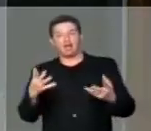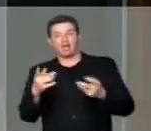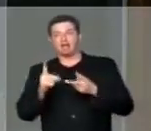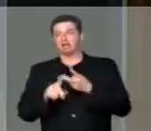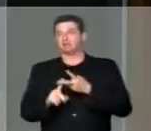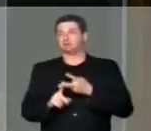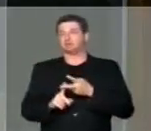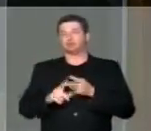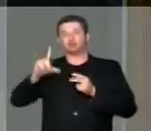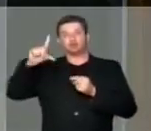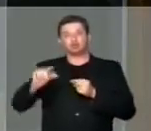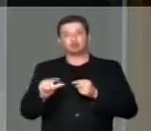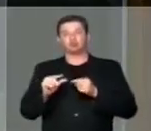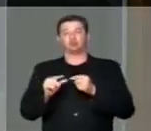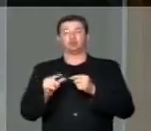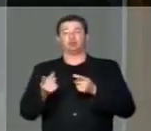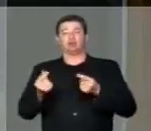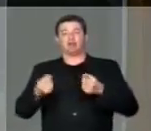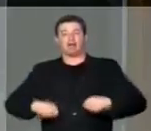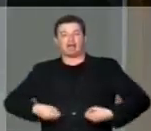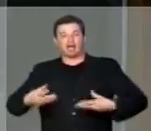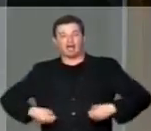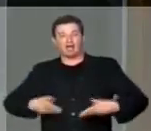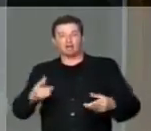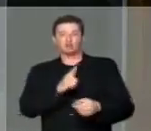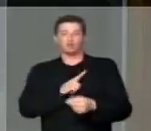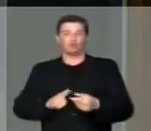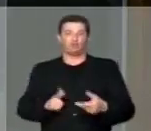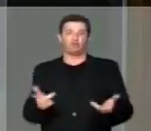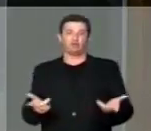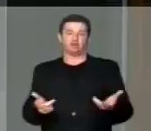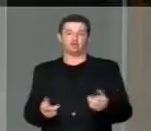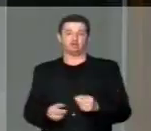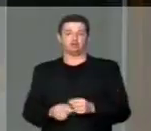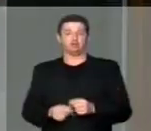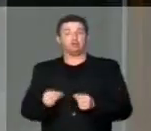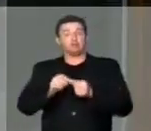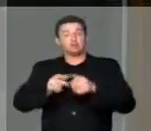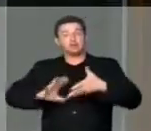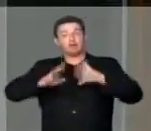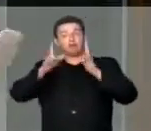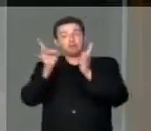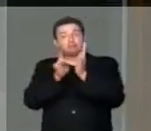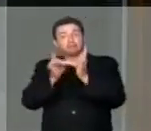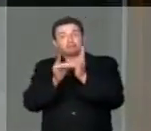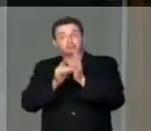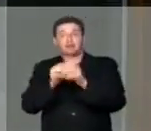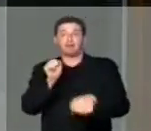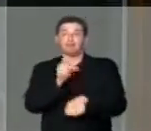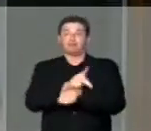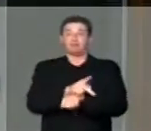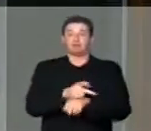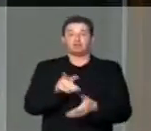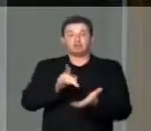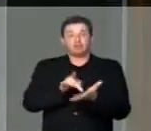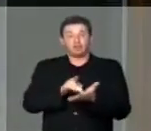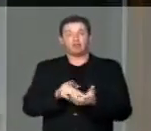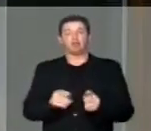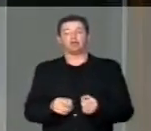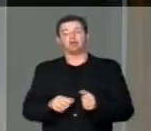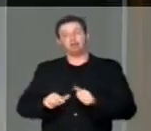Diminuindo o custo da máquina pública, o tamanho do Estado, fazendo de fato a reforma previdenciária e